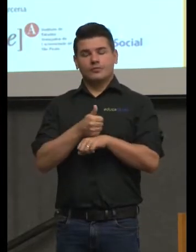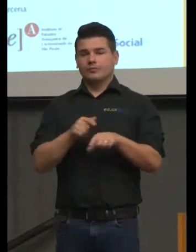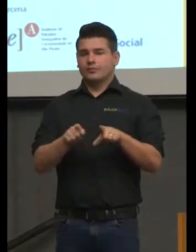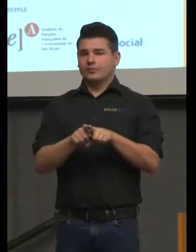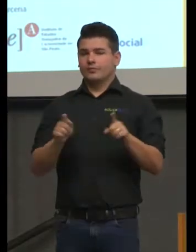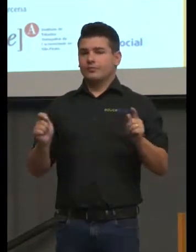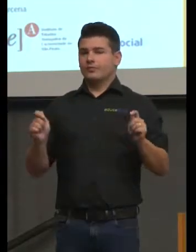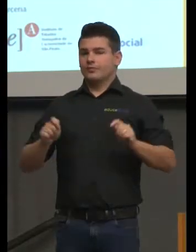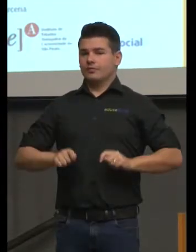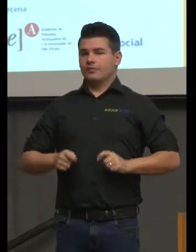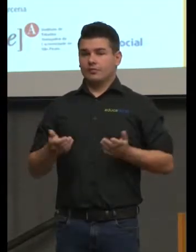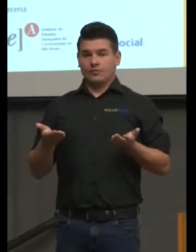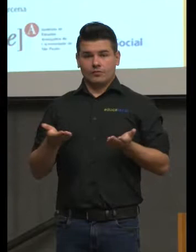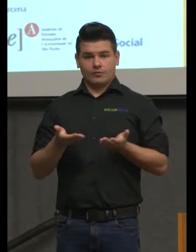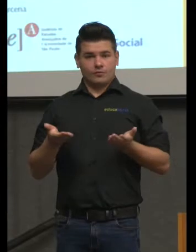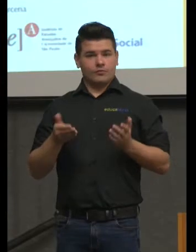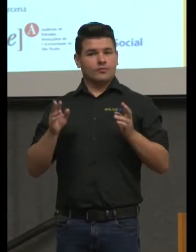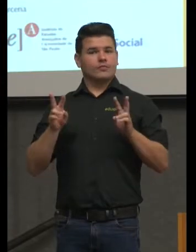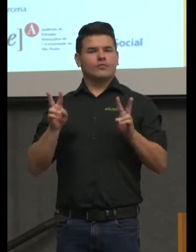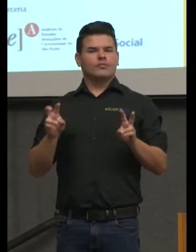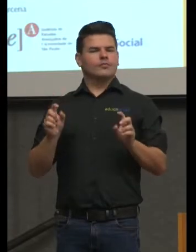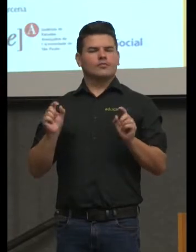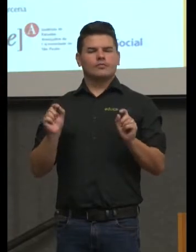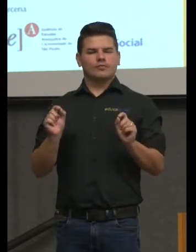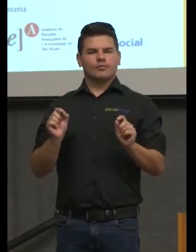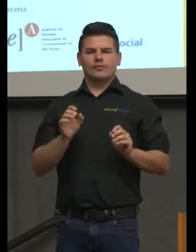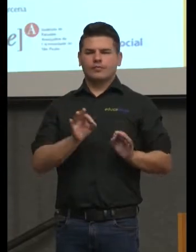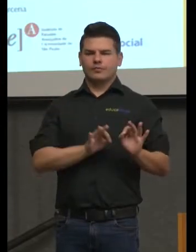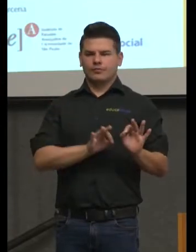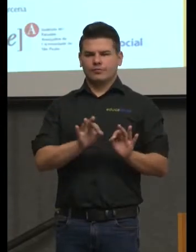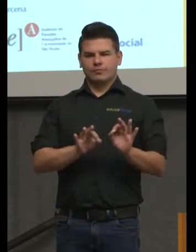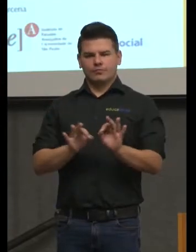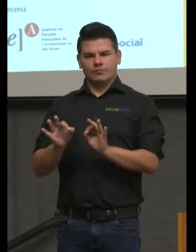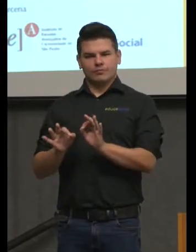tema é o Planejamento e a Avaliação.